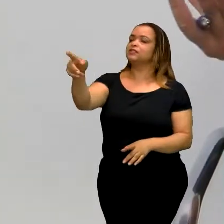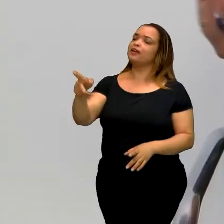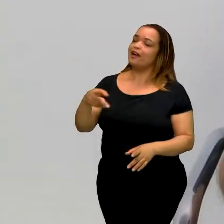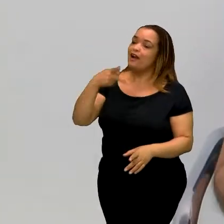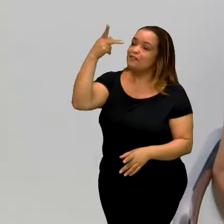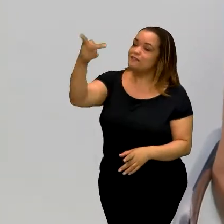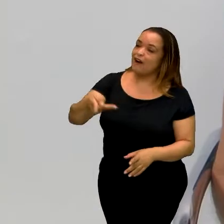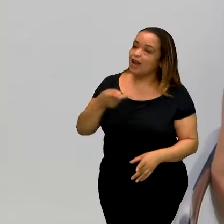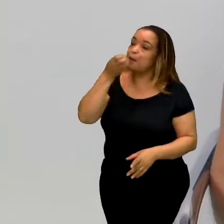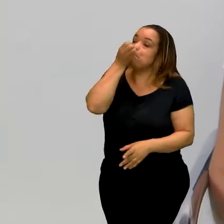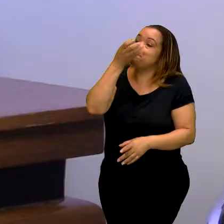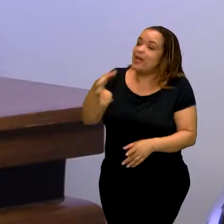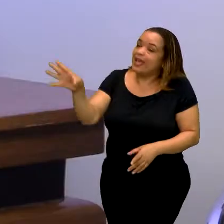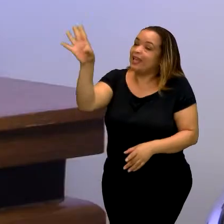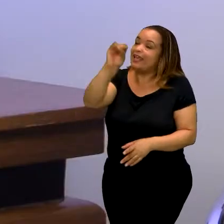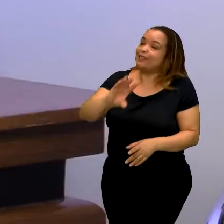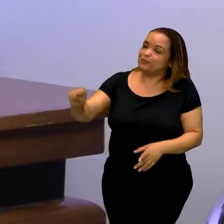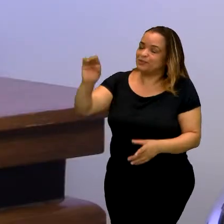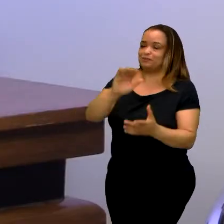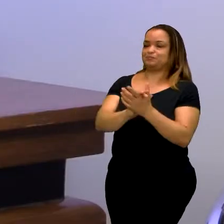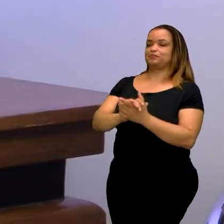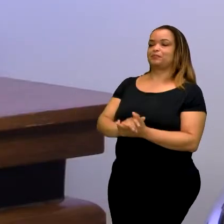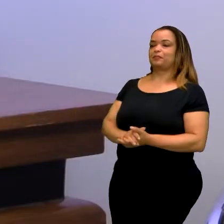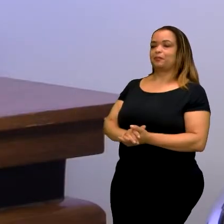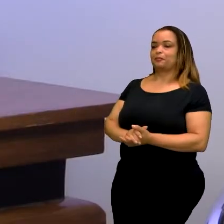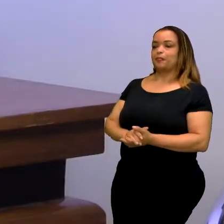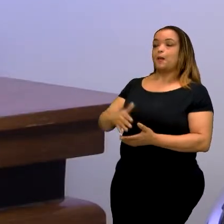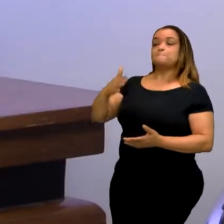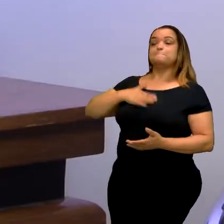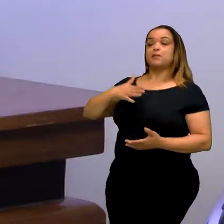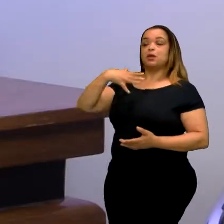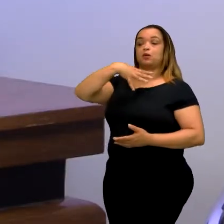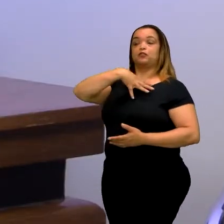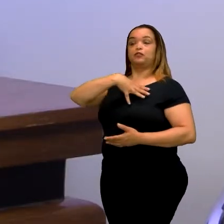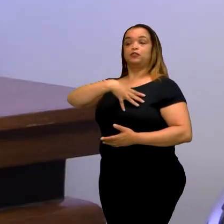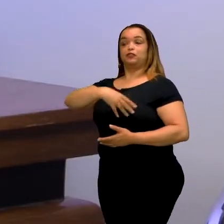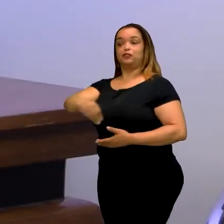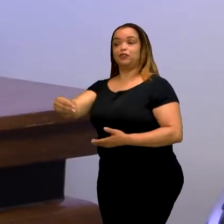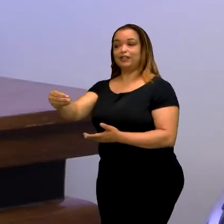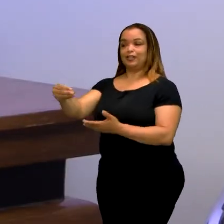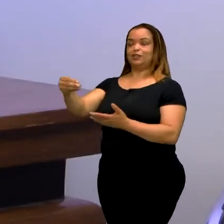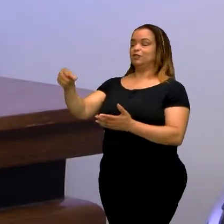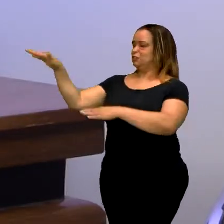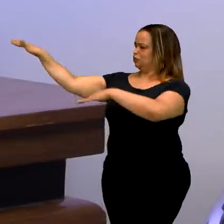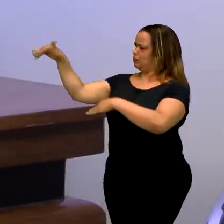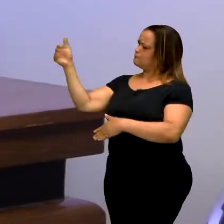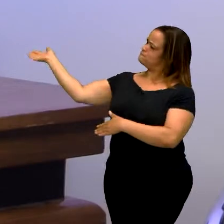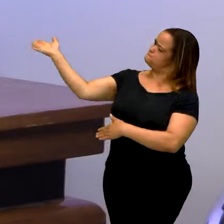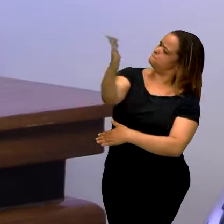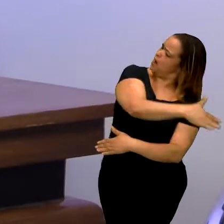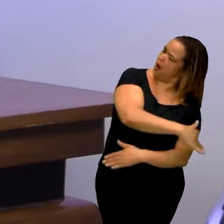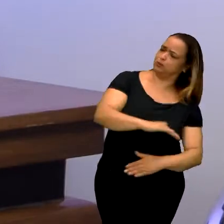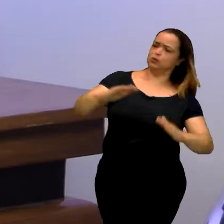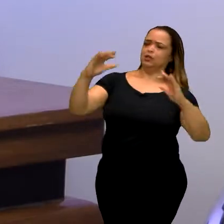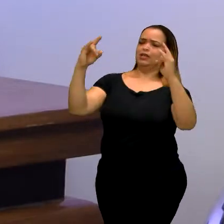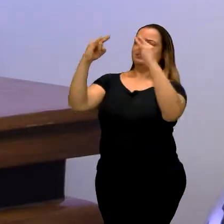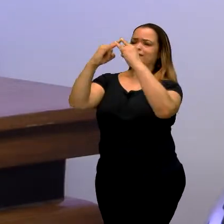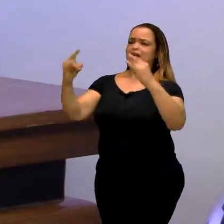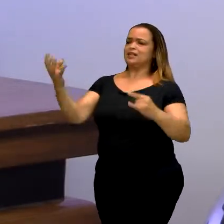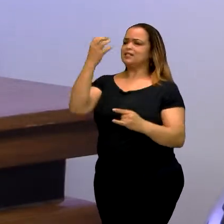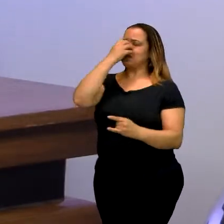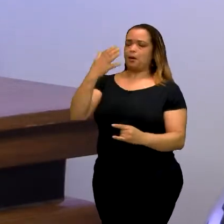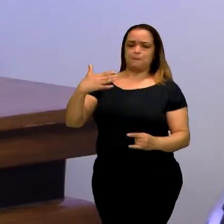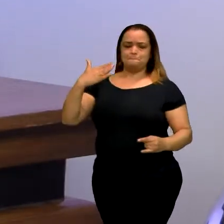bem. Você é fluente, né? E aí o meu filho... Aí levamos o meu filho ao circo. E aí foi onde eu e o pai